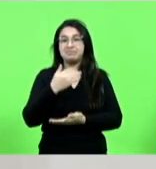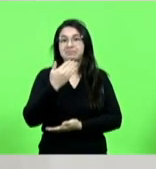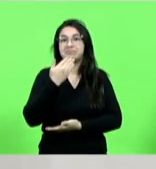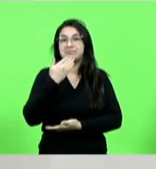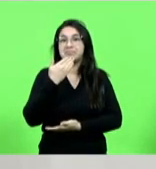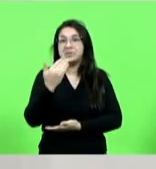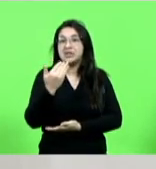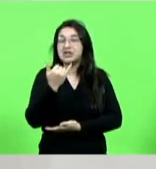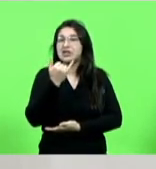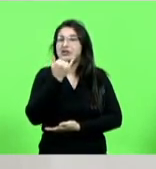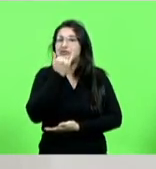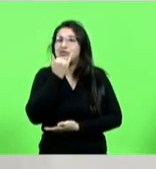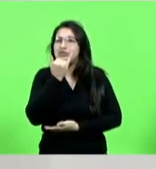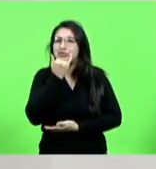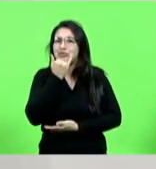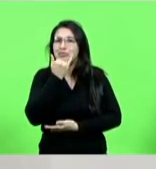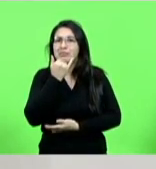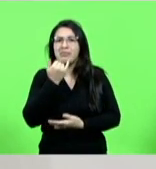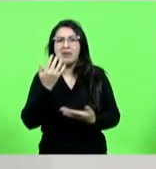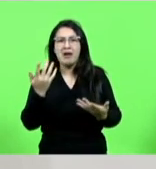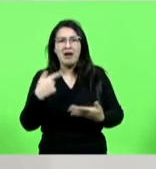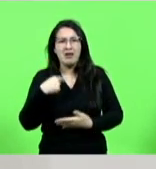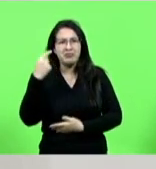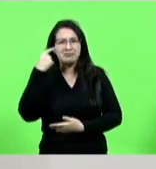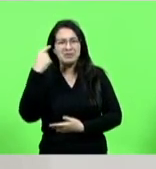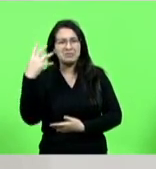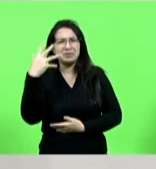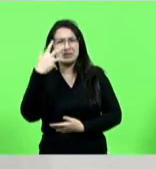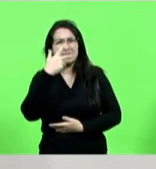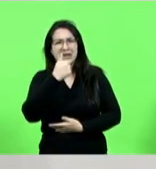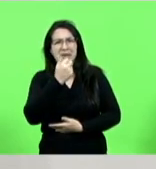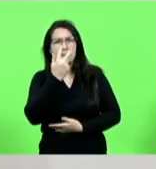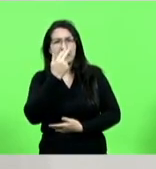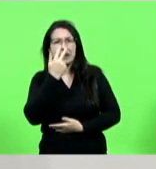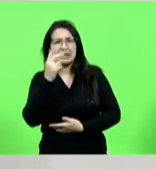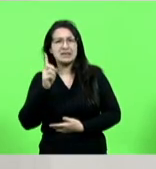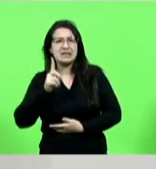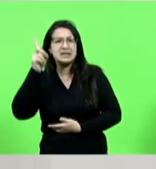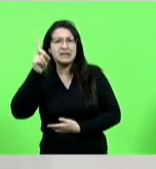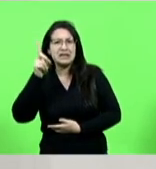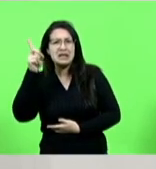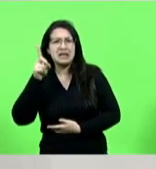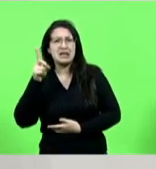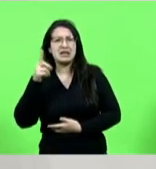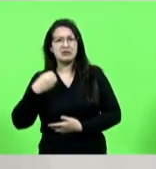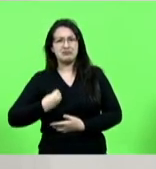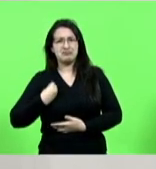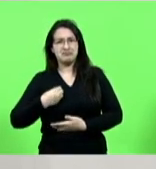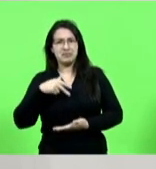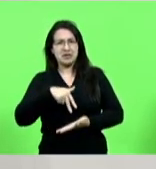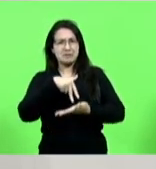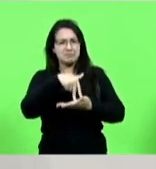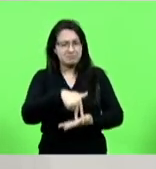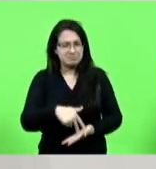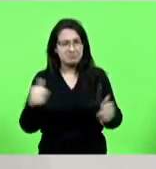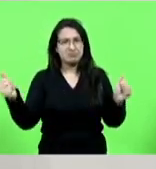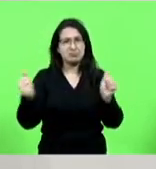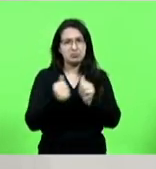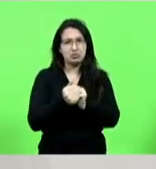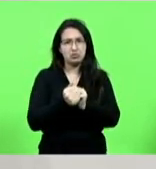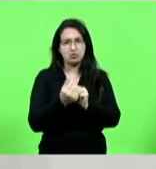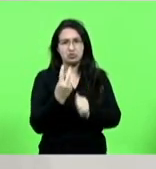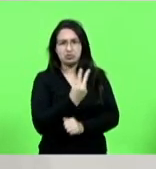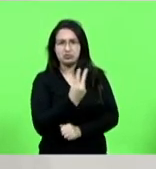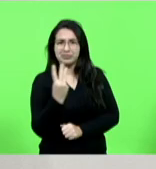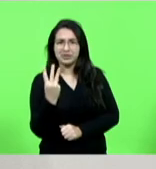poxa, e foi um momento muito bonito ali de Deus presente naquele ato e eu, poxa vida, enfim, foi um momento